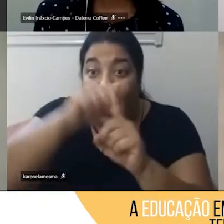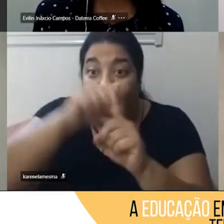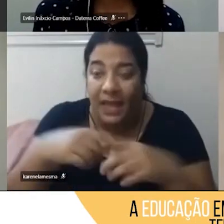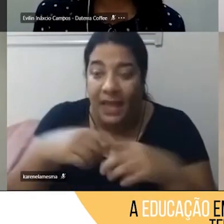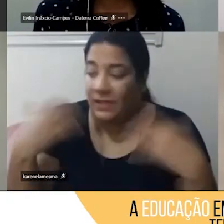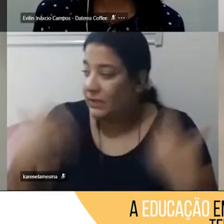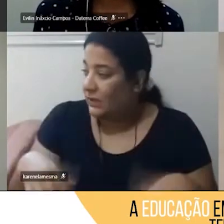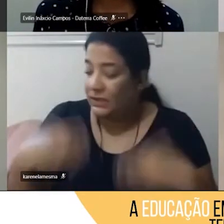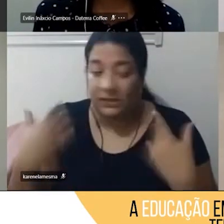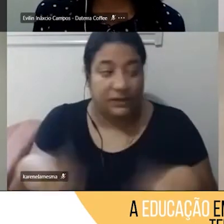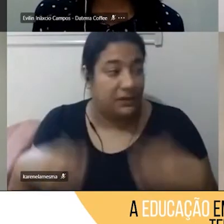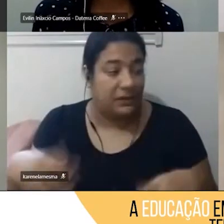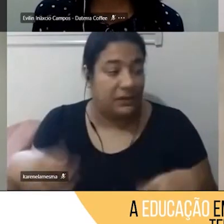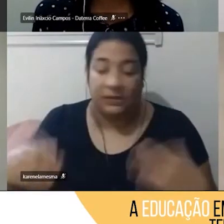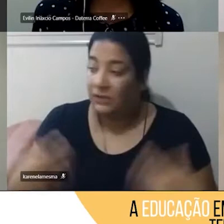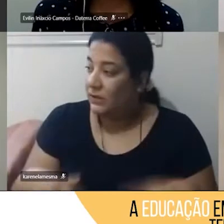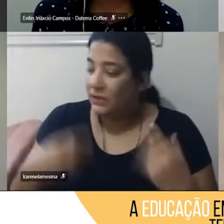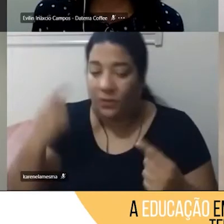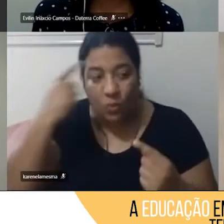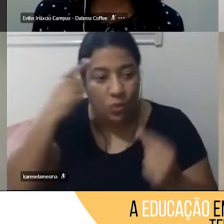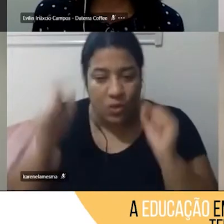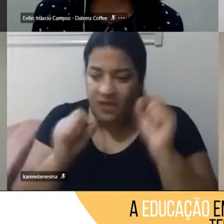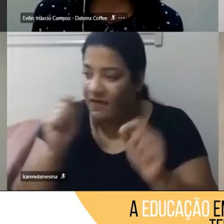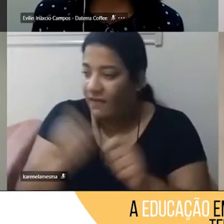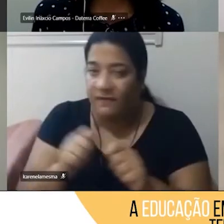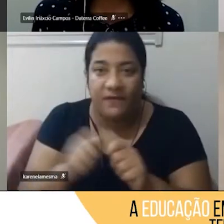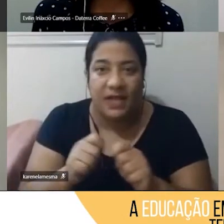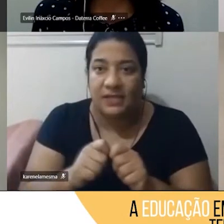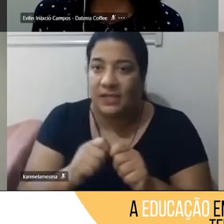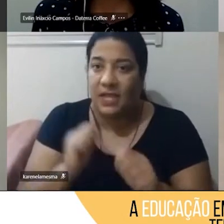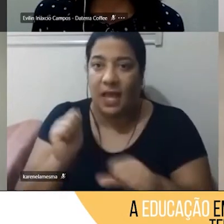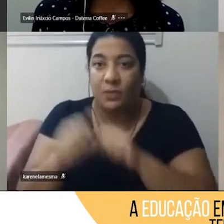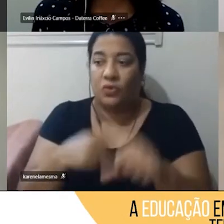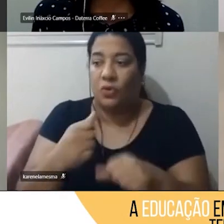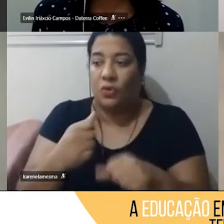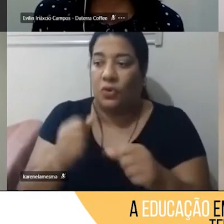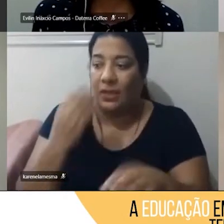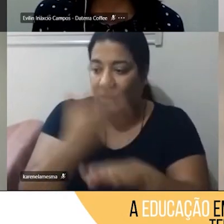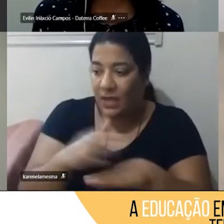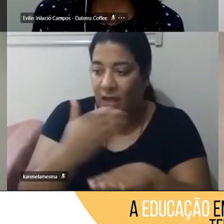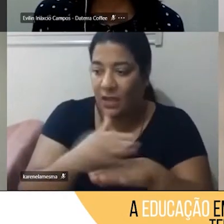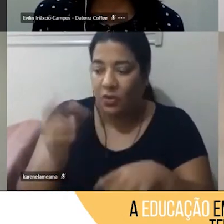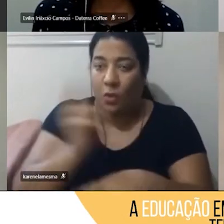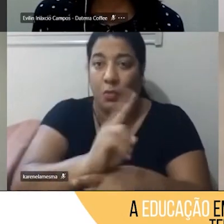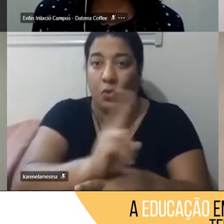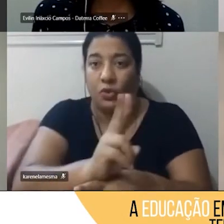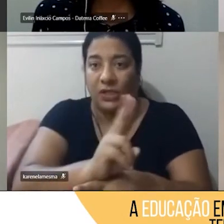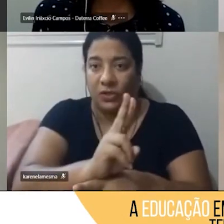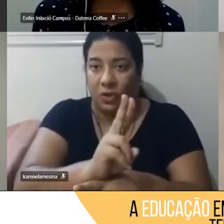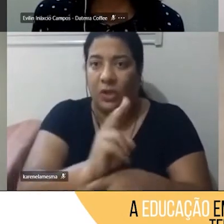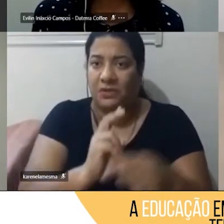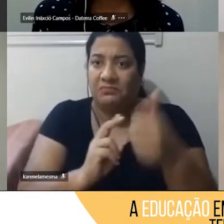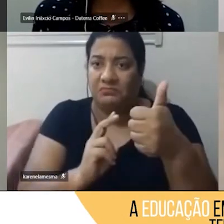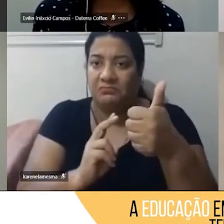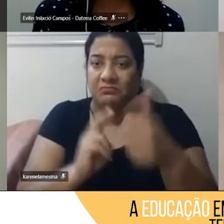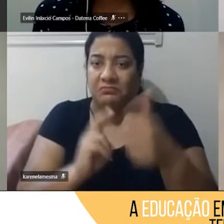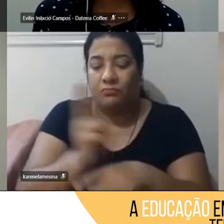menos um mês, assim, né, fazendo a formação de monitores, para isso a gente foi rápido, então a gente